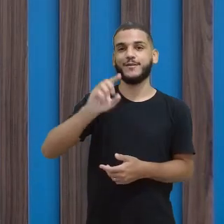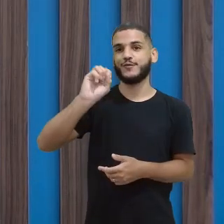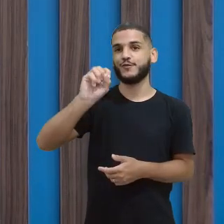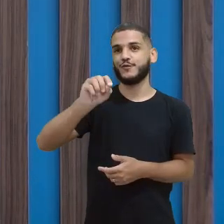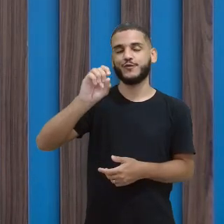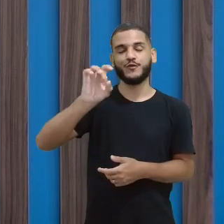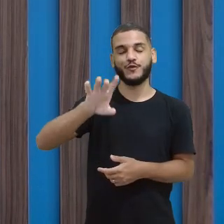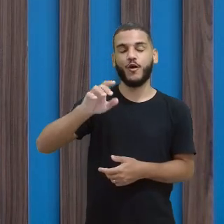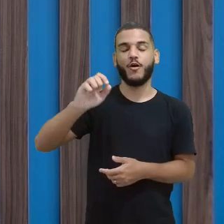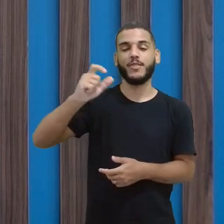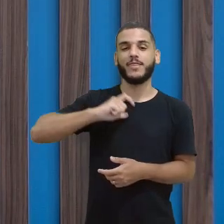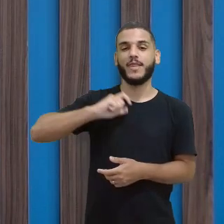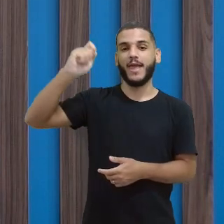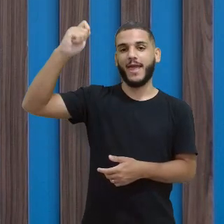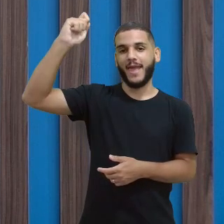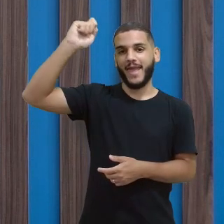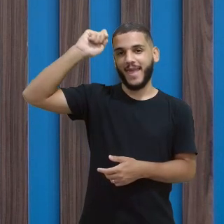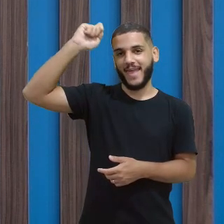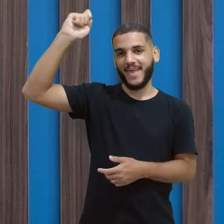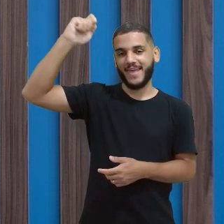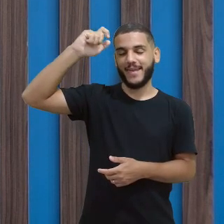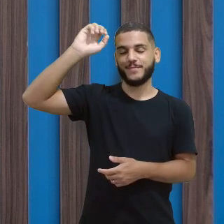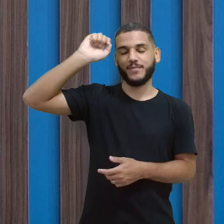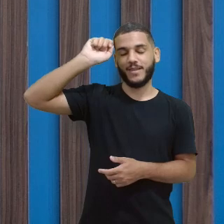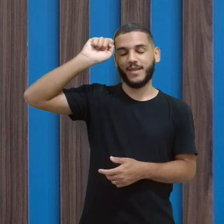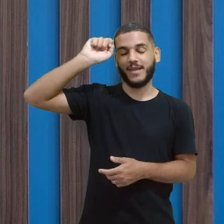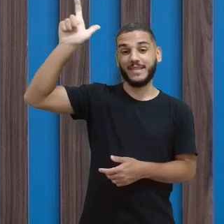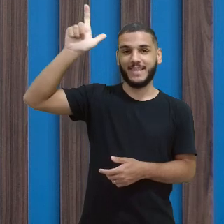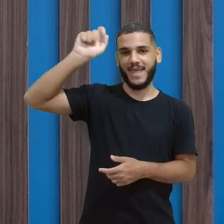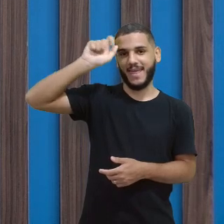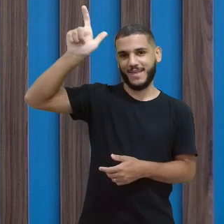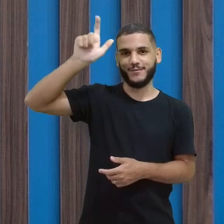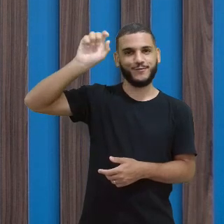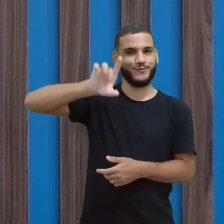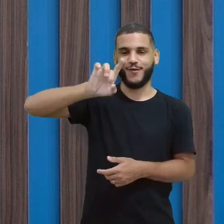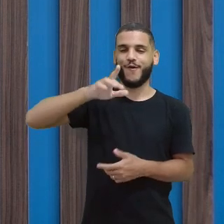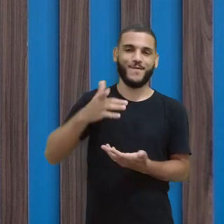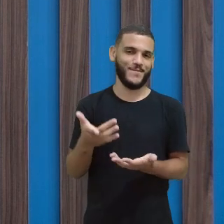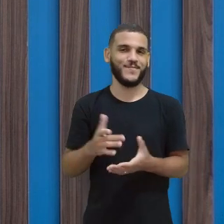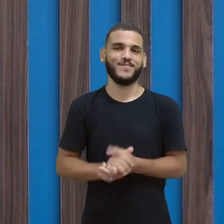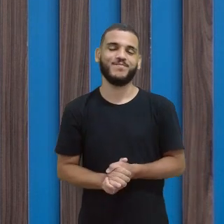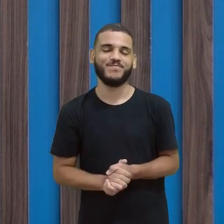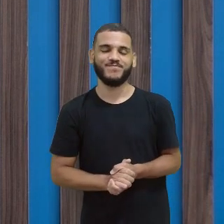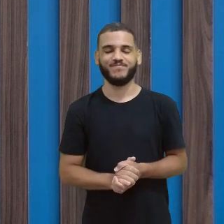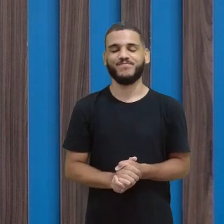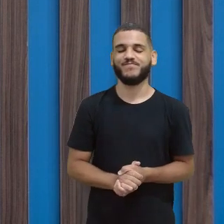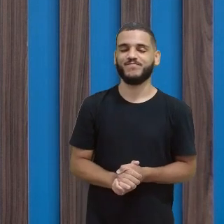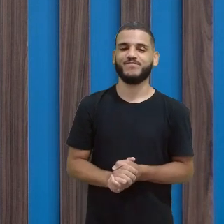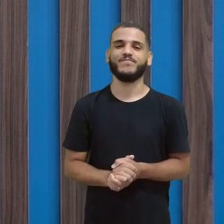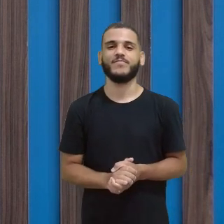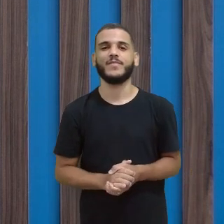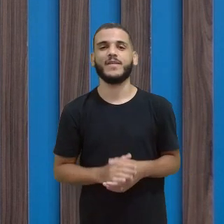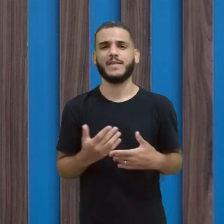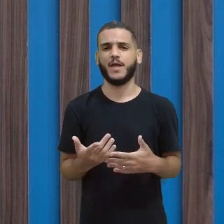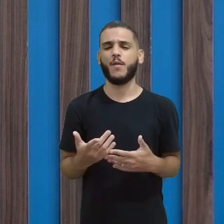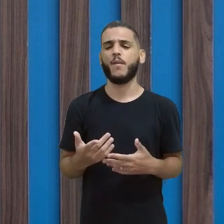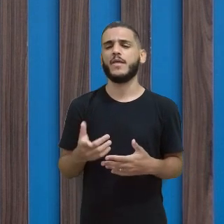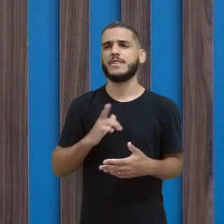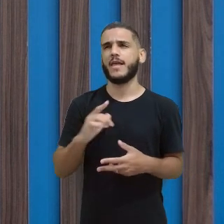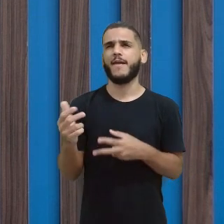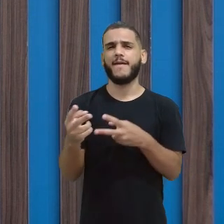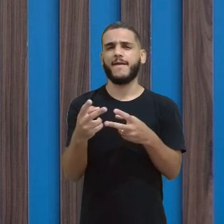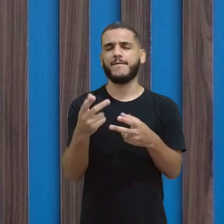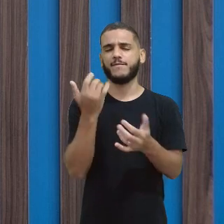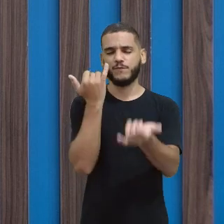iluminação, é que a gente consegue, né, captar tudo que está à nossa volta. Verdade. Os nossos